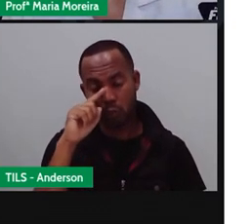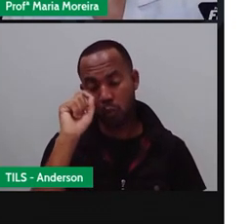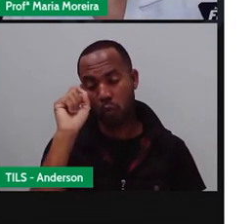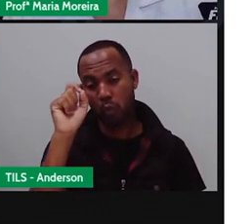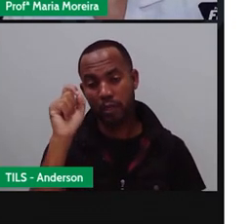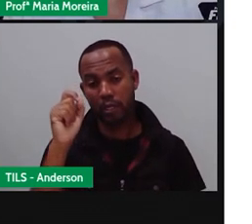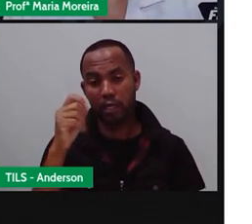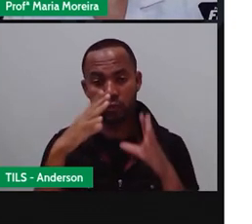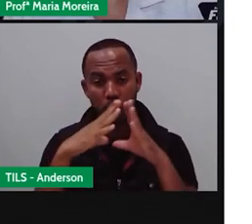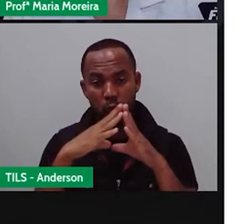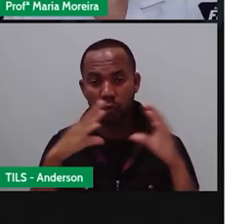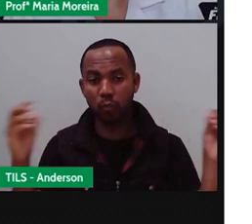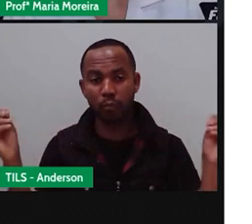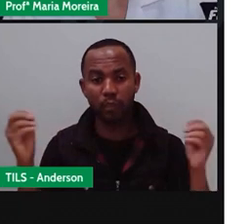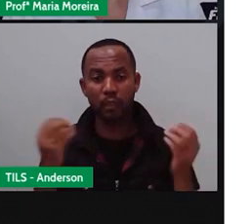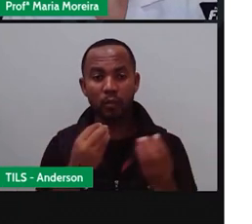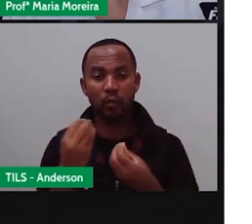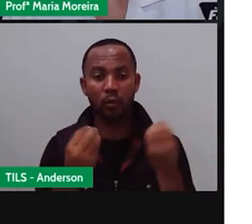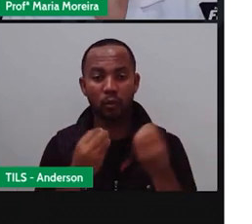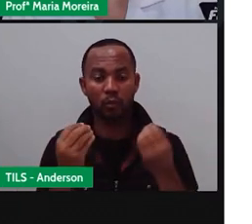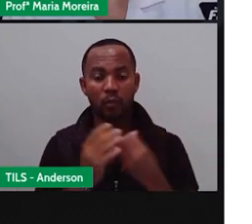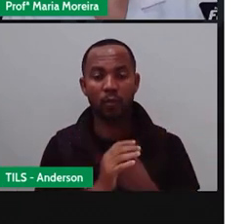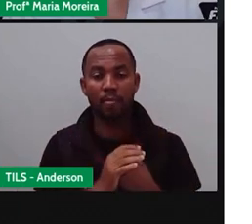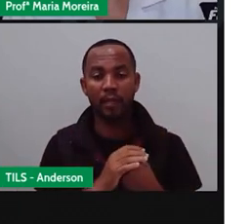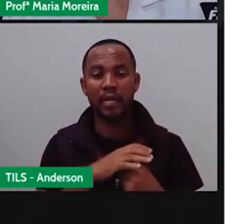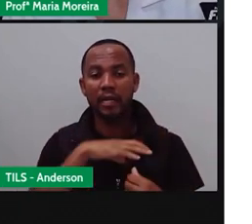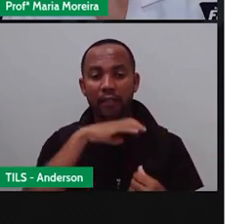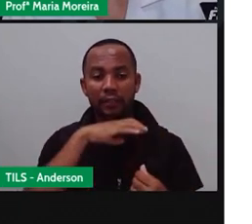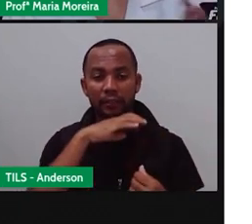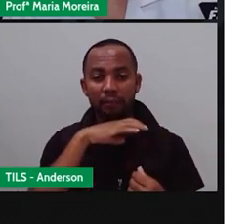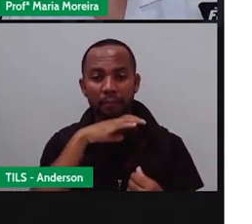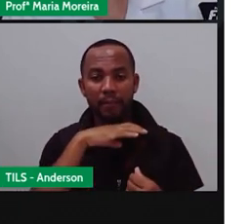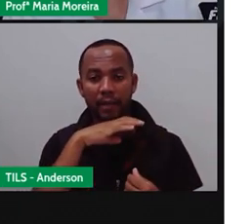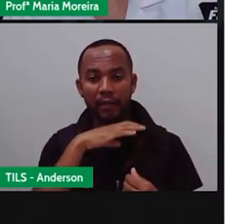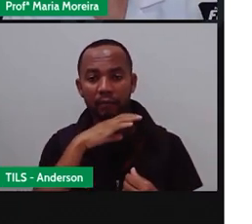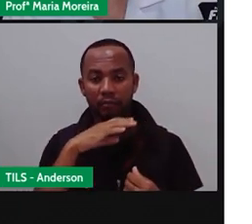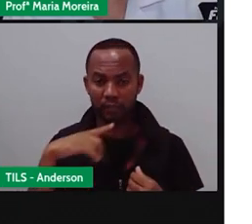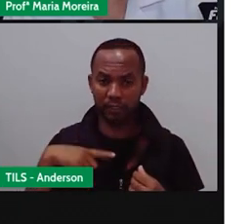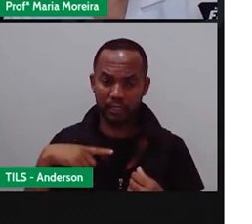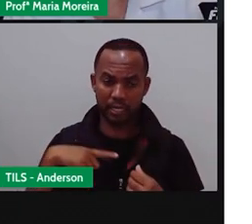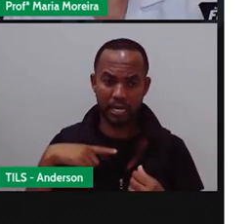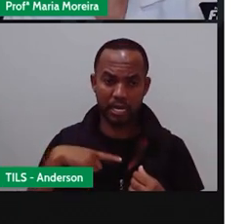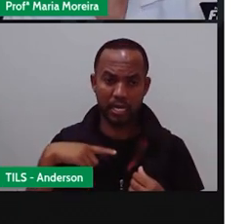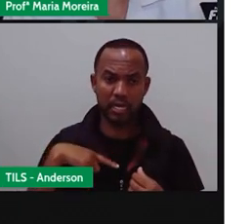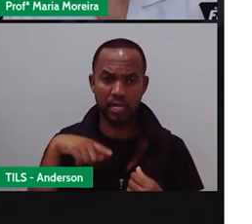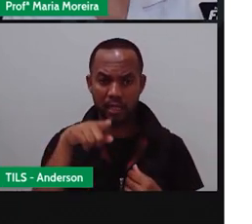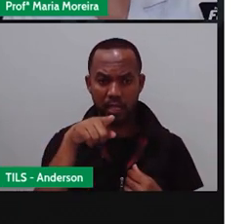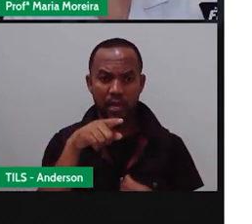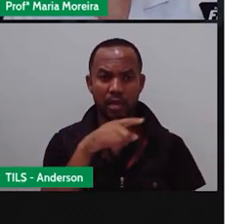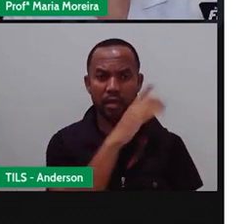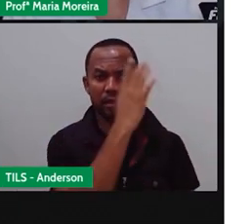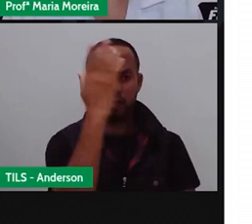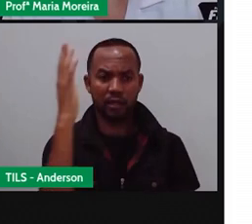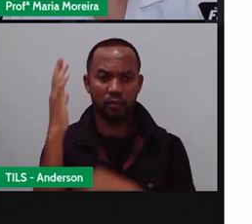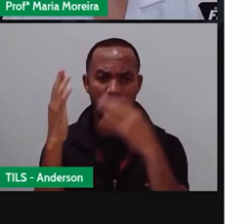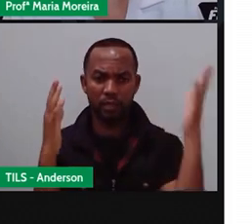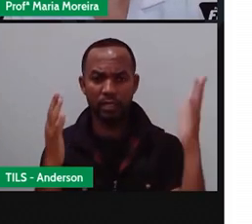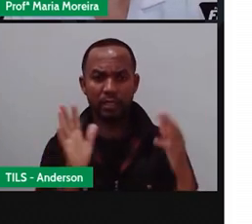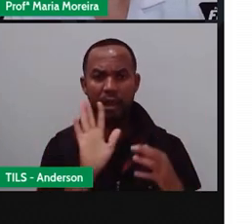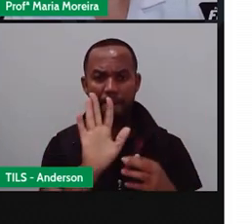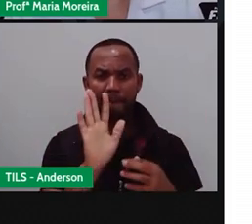criticamente em perigo? É uma espécie, né, que ainda existe na natureza, mas que está, o quê?